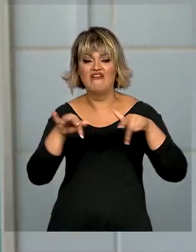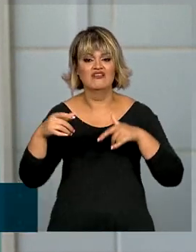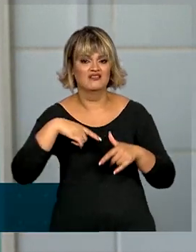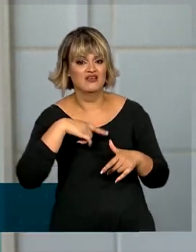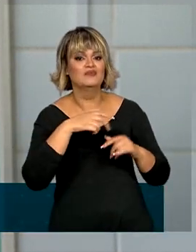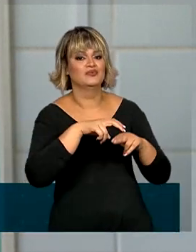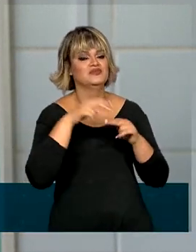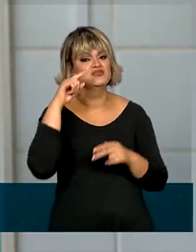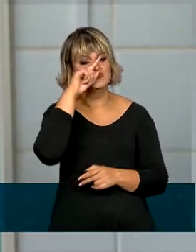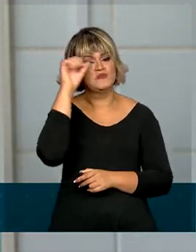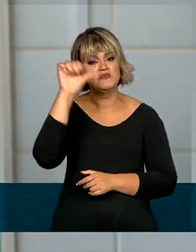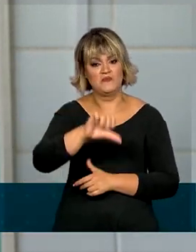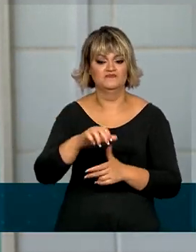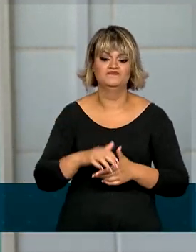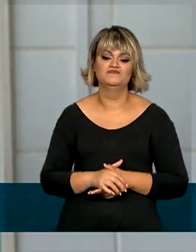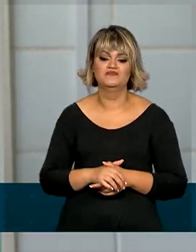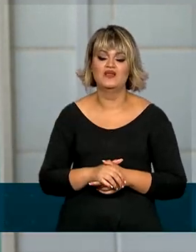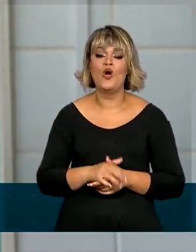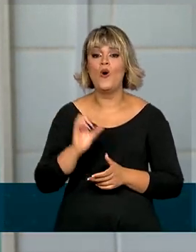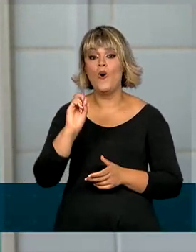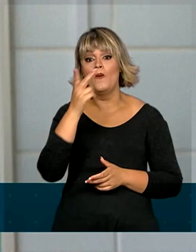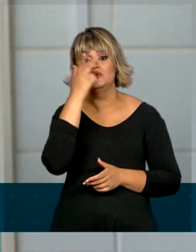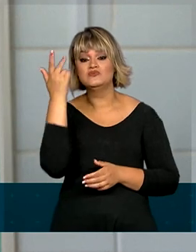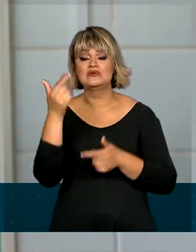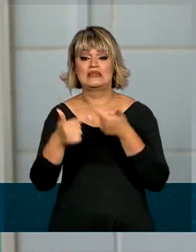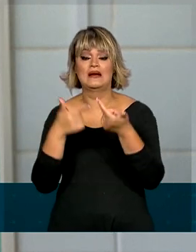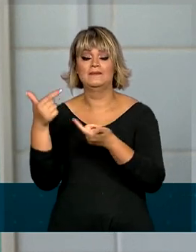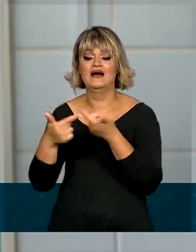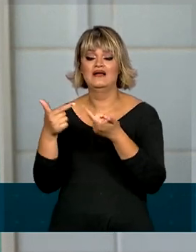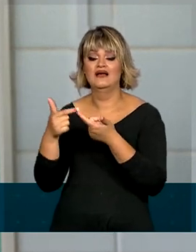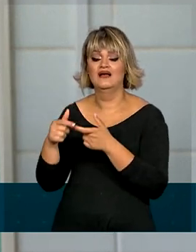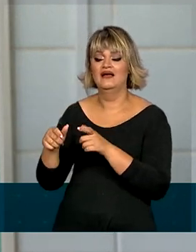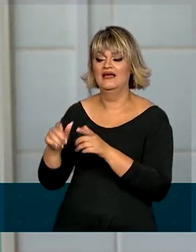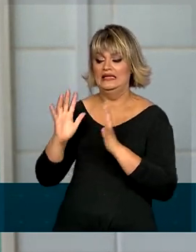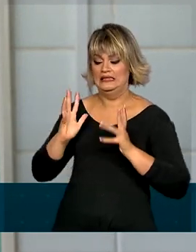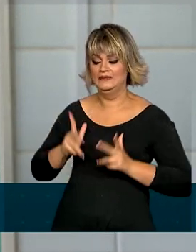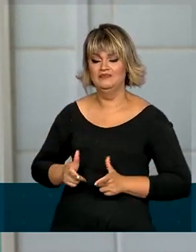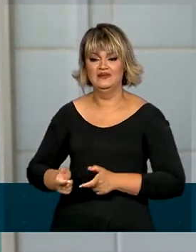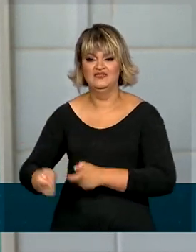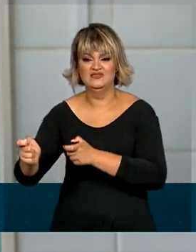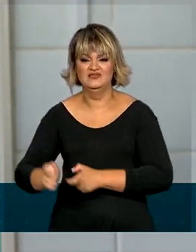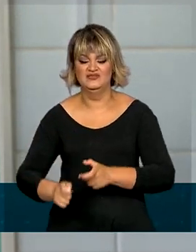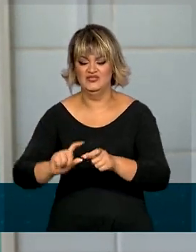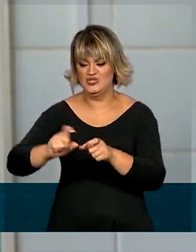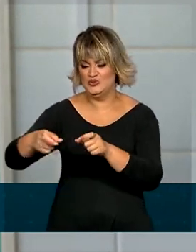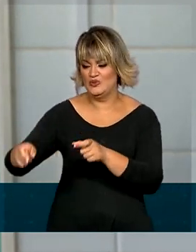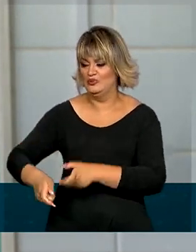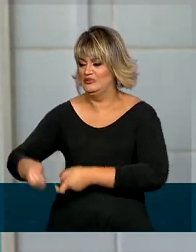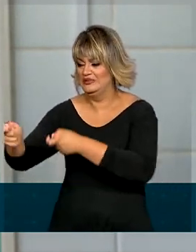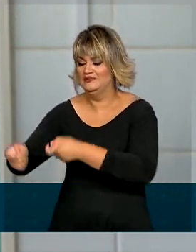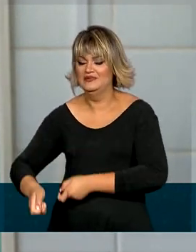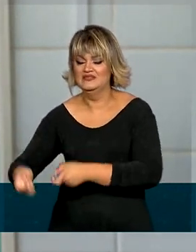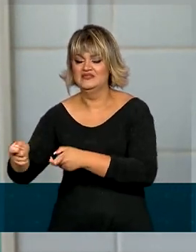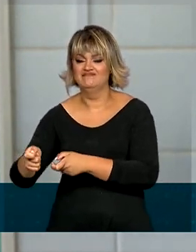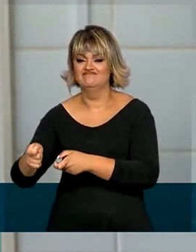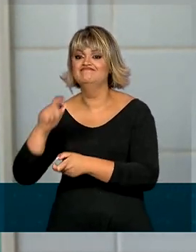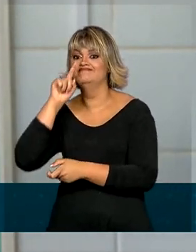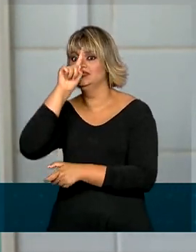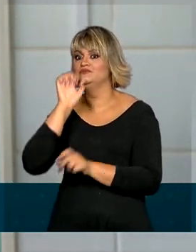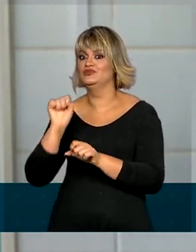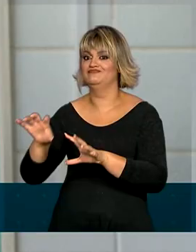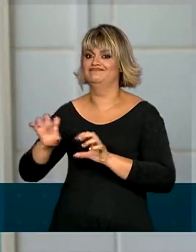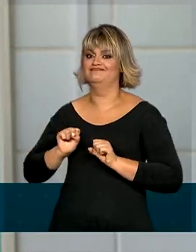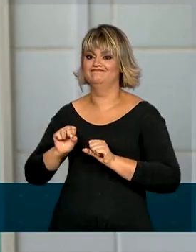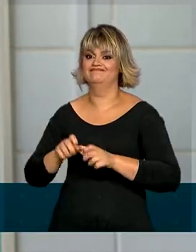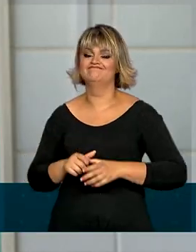esse risco, né? Trabalhadores que trabalham em locais de limpeza de esgoto, por exemplo, que então sempre vai ter umidade nesse local e são locais que têm